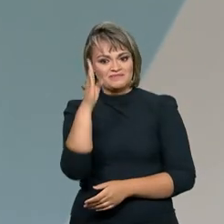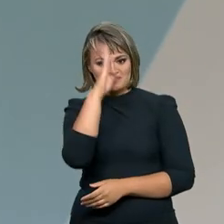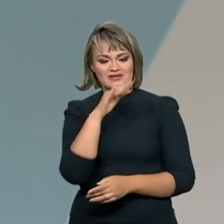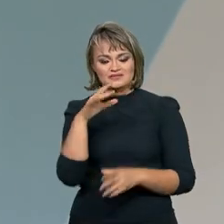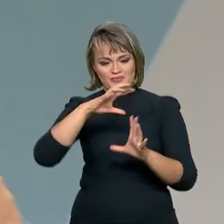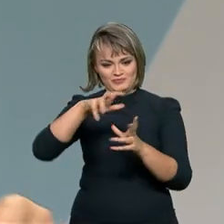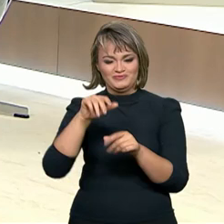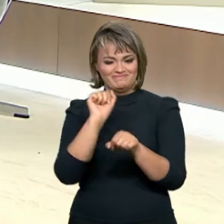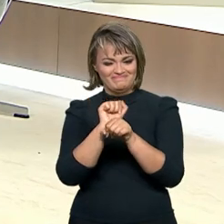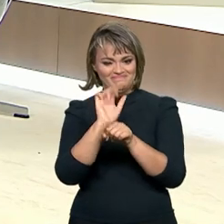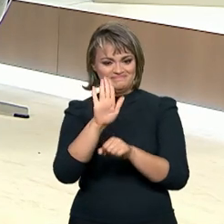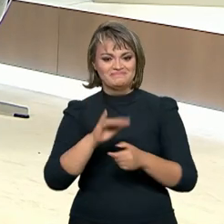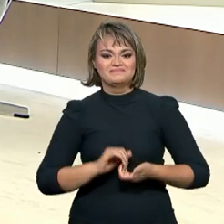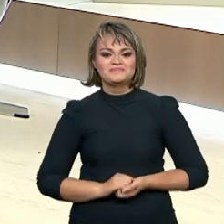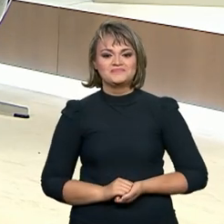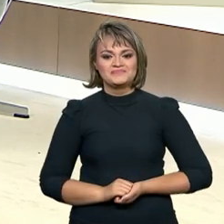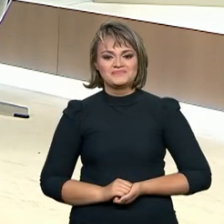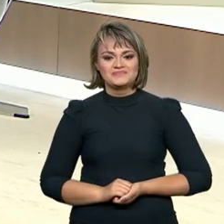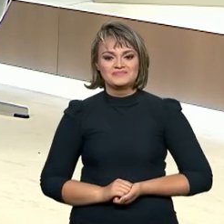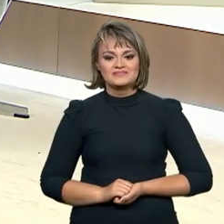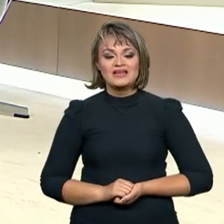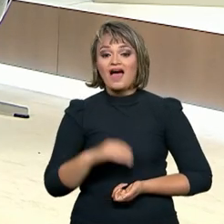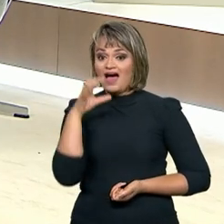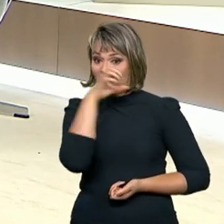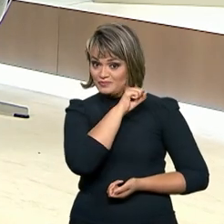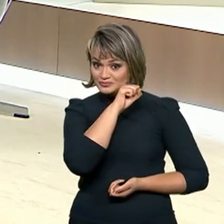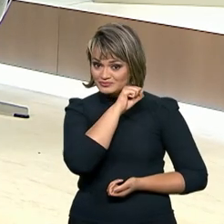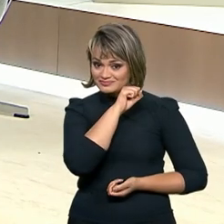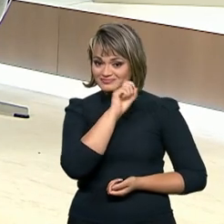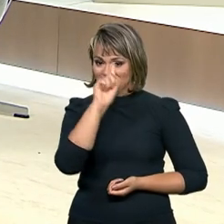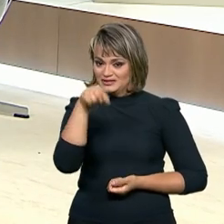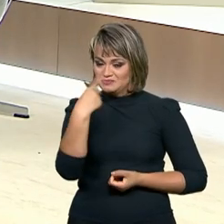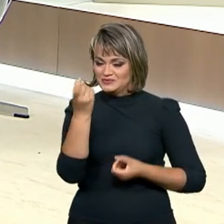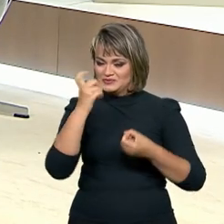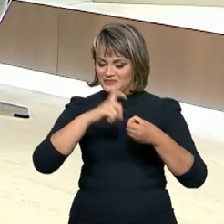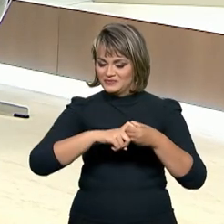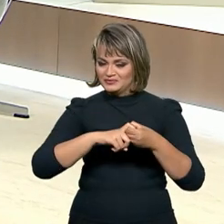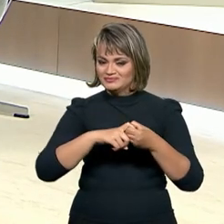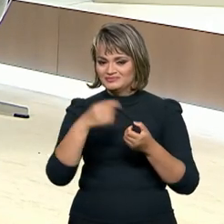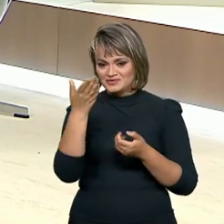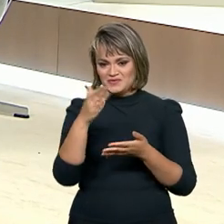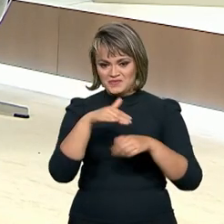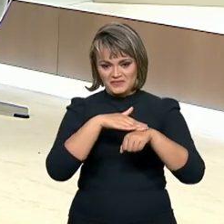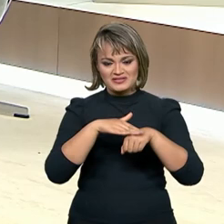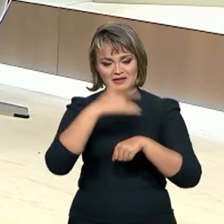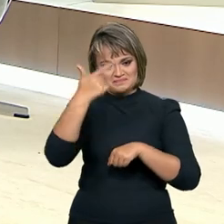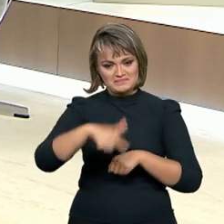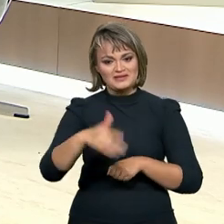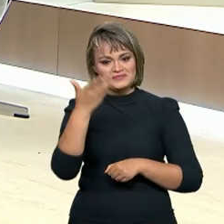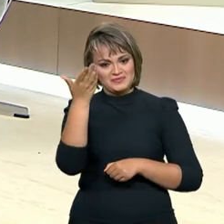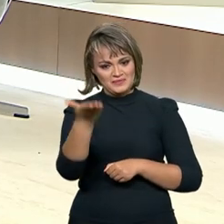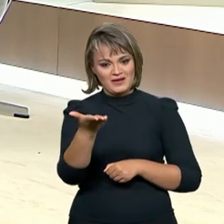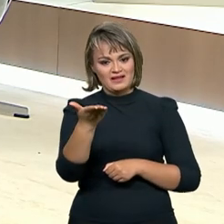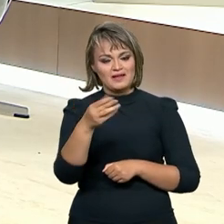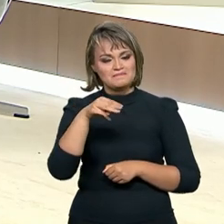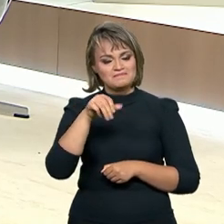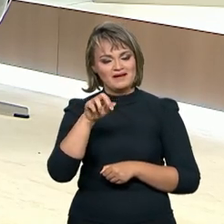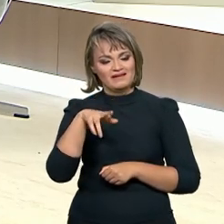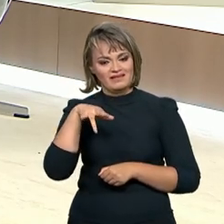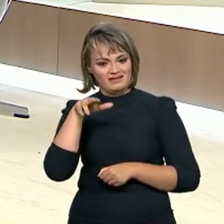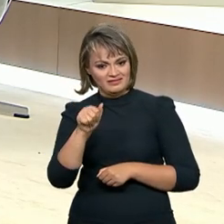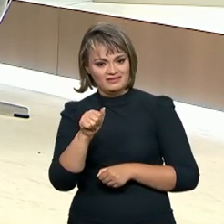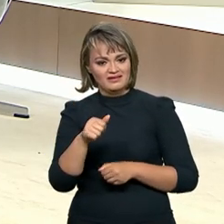Brasil e para o mundo. Eu vou para um rápido intervalo e daqui a pouco eu volto com a secretária nacional de proteção global, Mariana